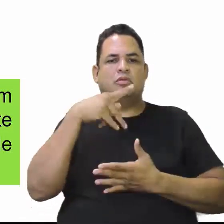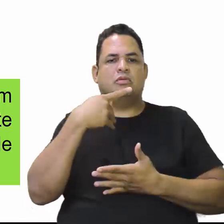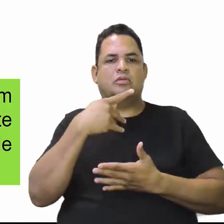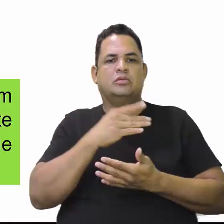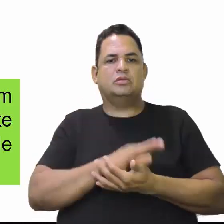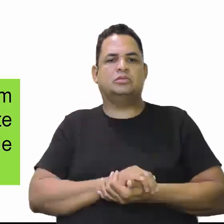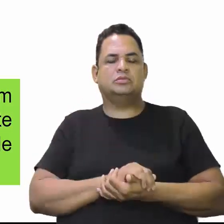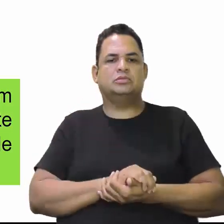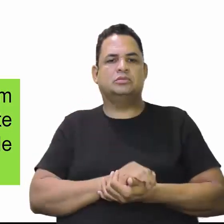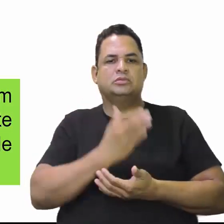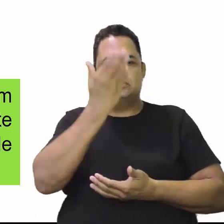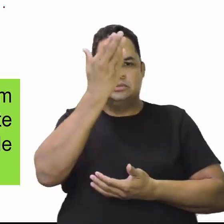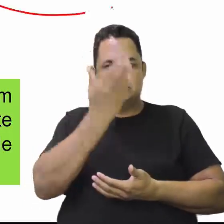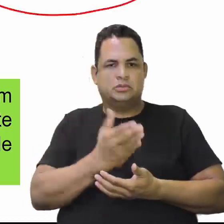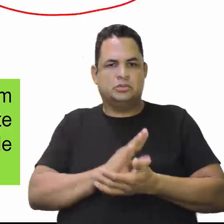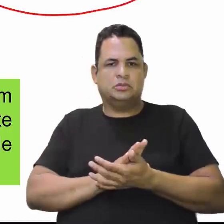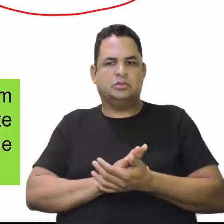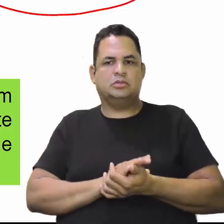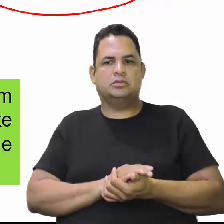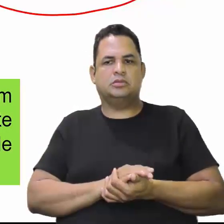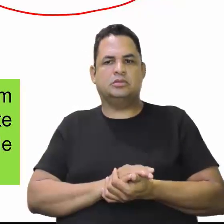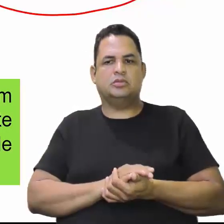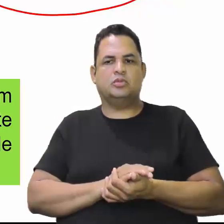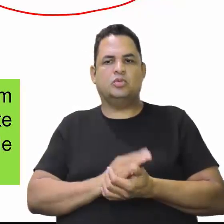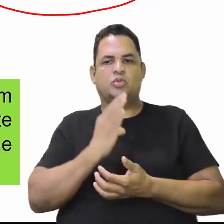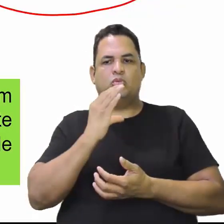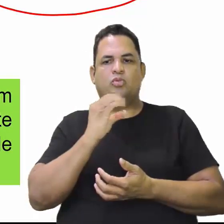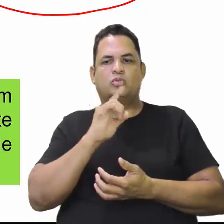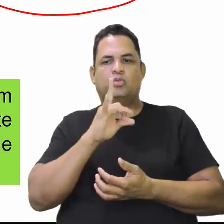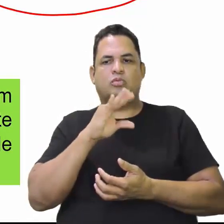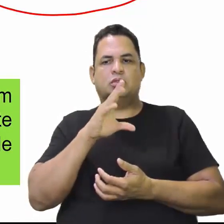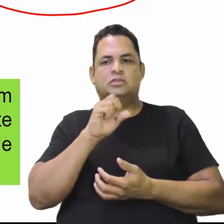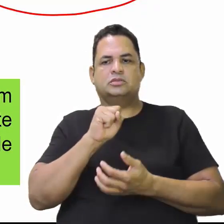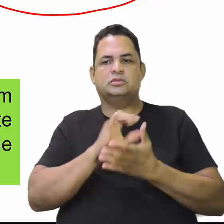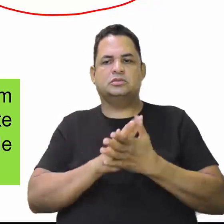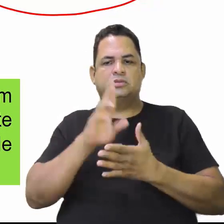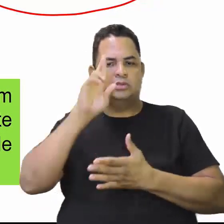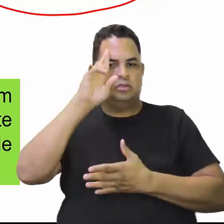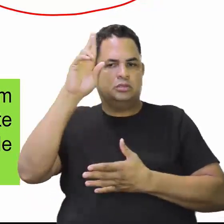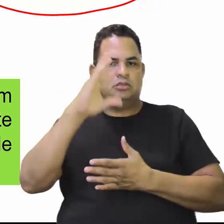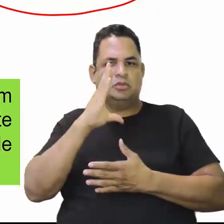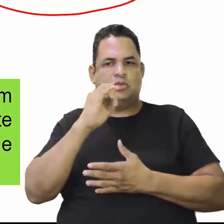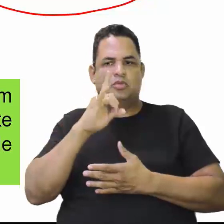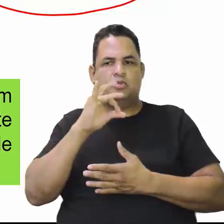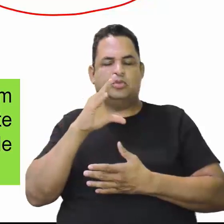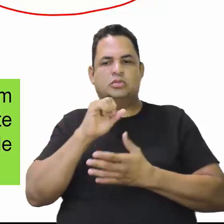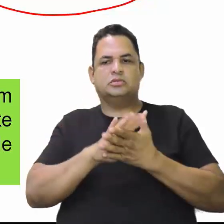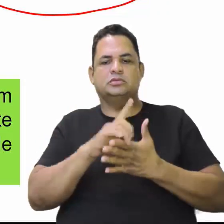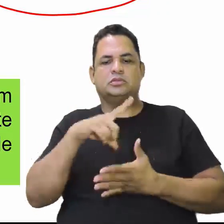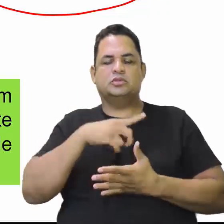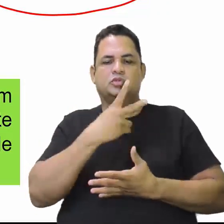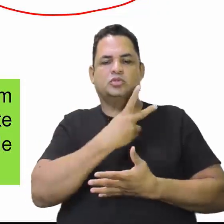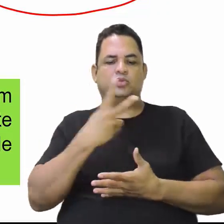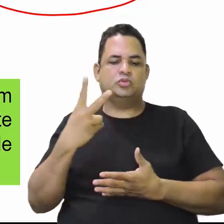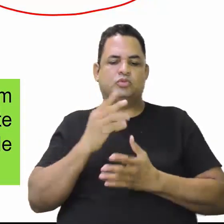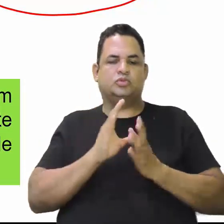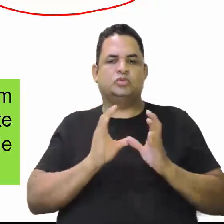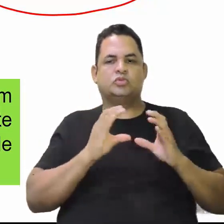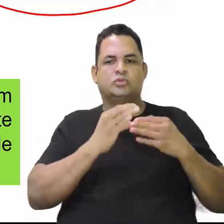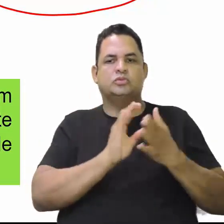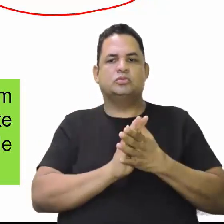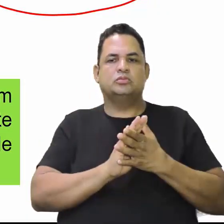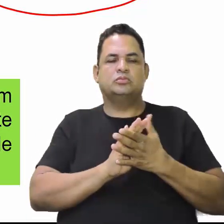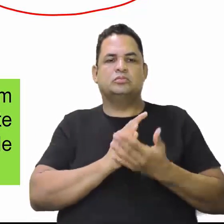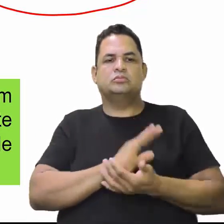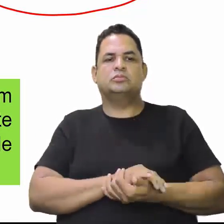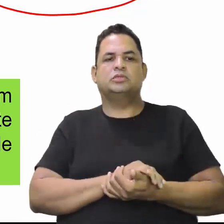O Aloysio Ferreira que era esse grande líder cutuba aqui. Grande líder dos cutubas. Aqui tinham dois grupos políticos, os cutubas e